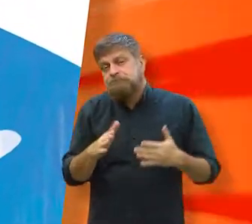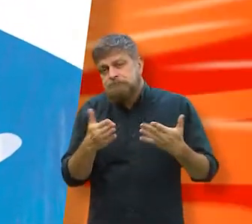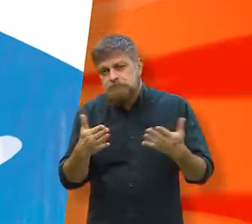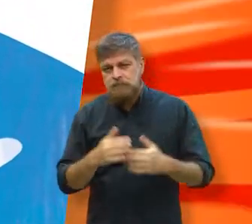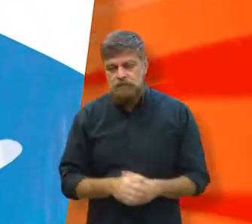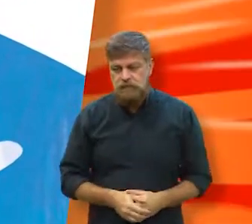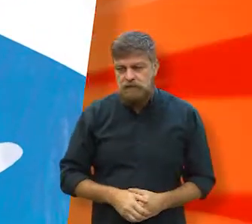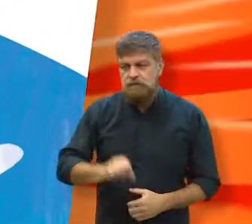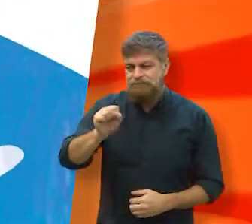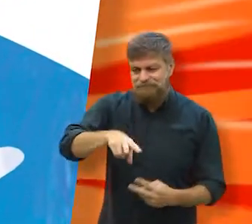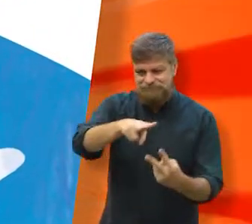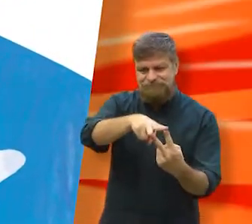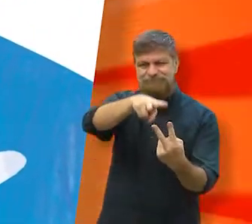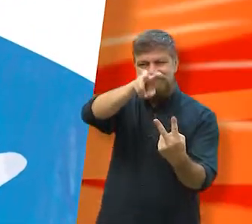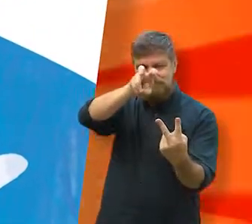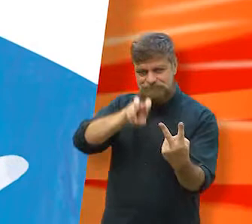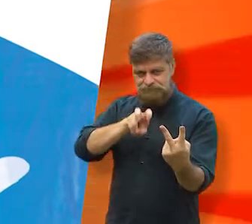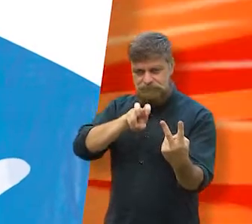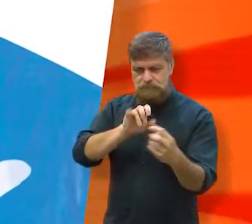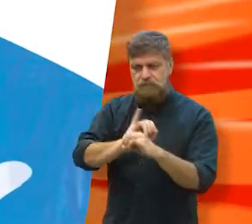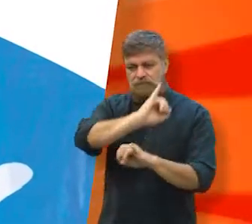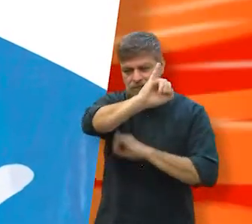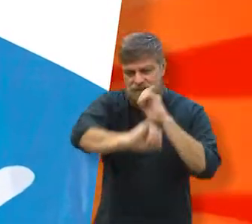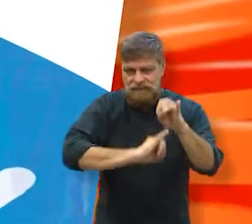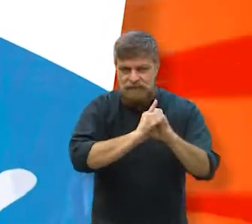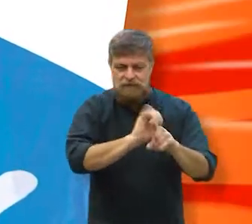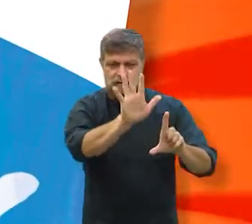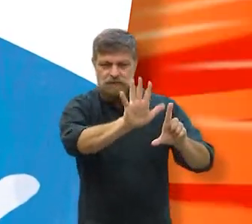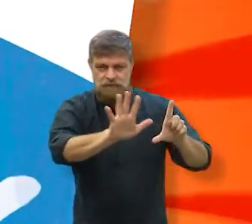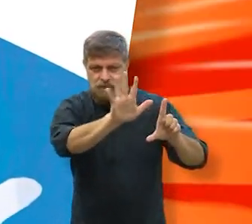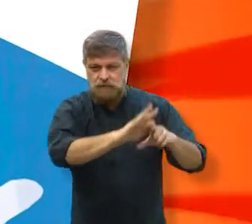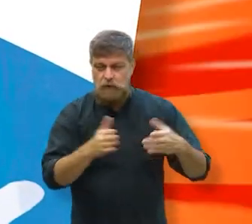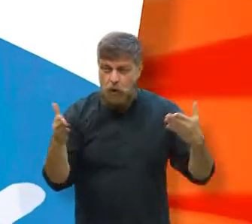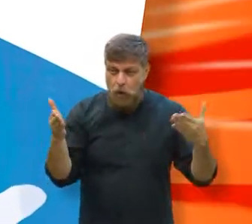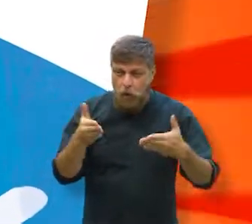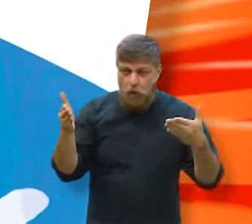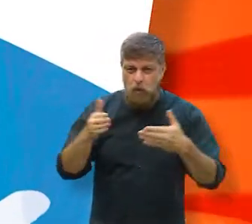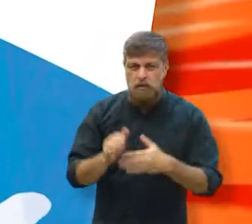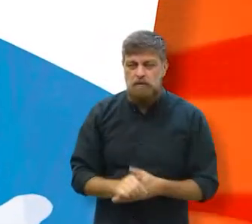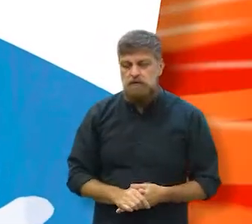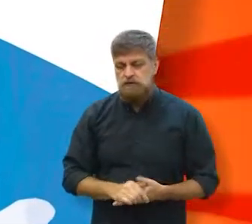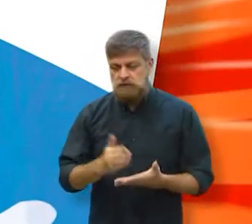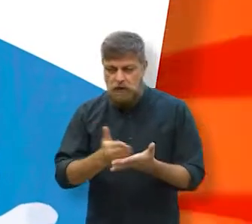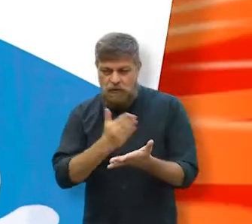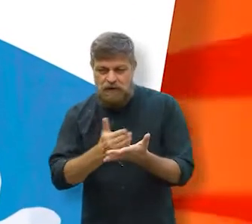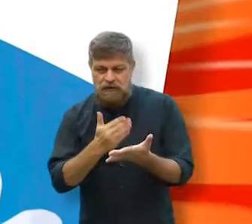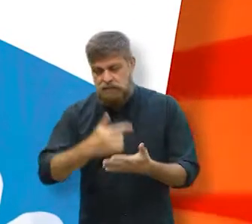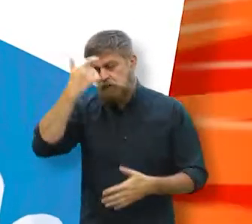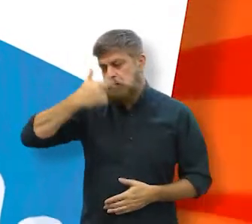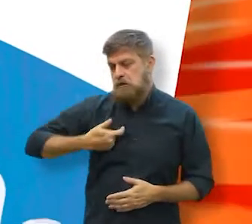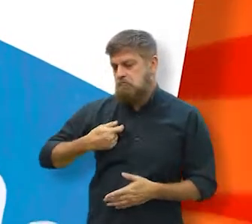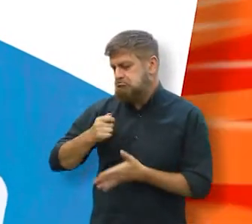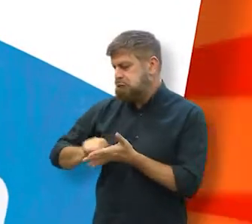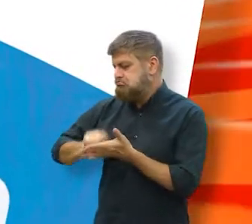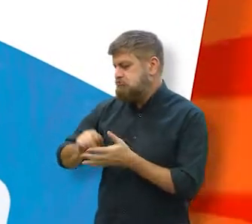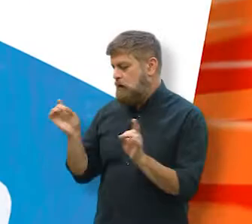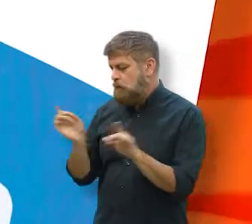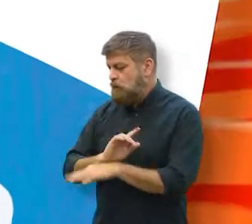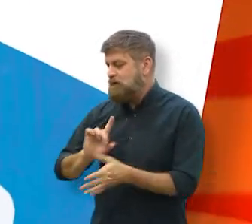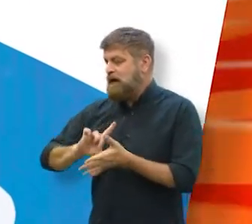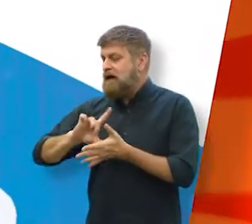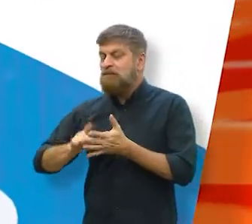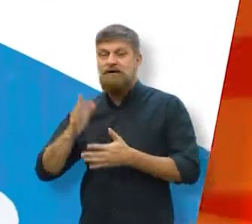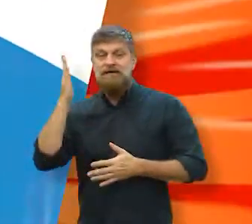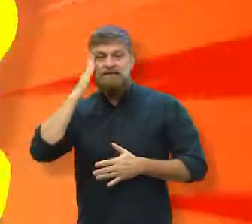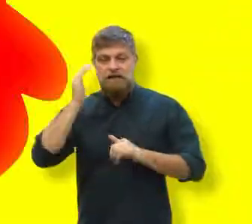É, muito virtualmente, né? Eu acho que um livro, hoje em dia, mas acho que sempre foi assim, não basta você escrever um livro, você tem que saber